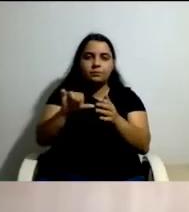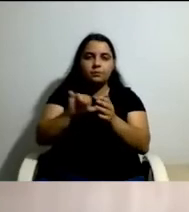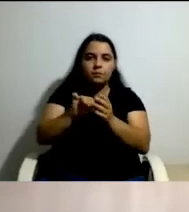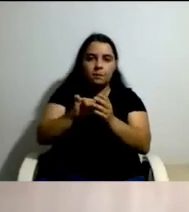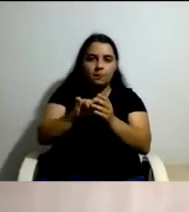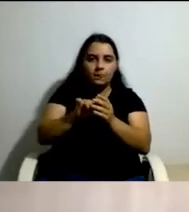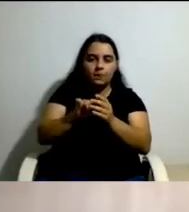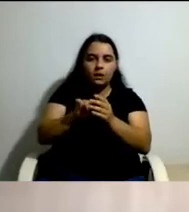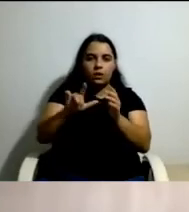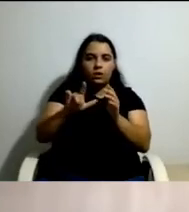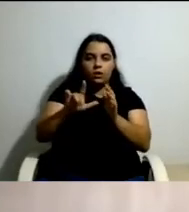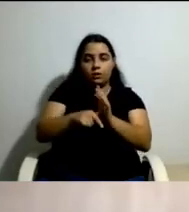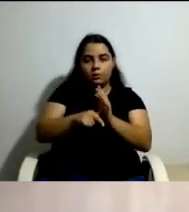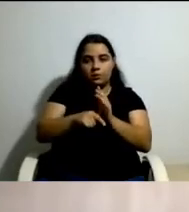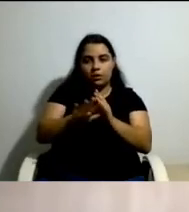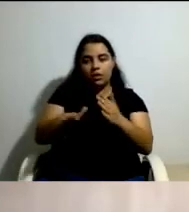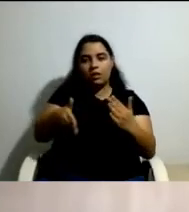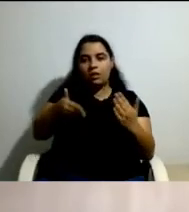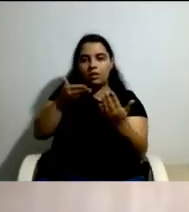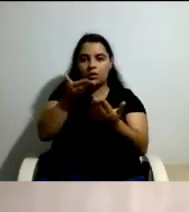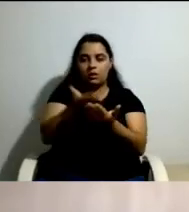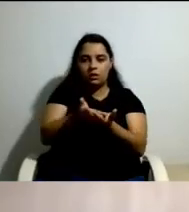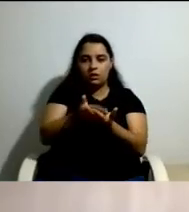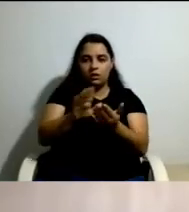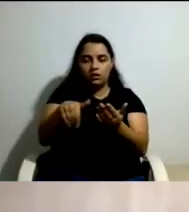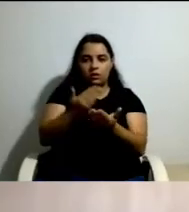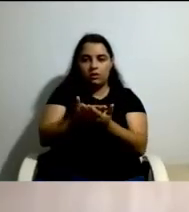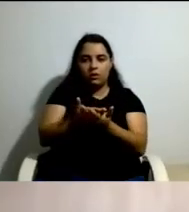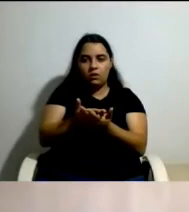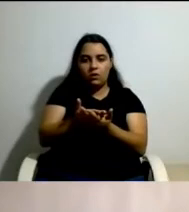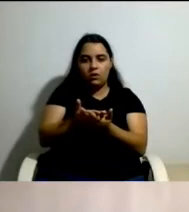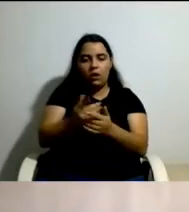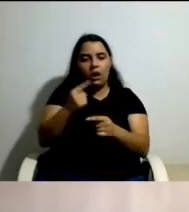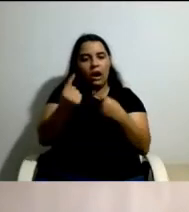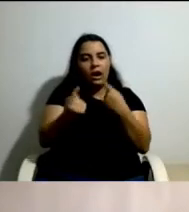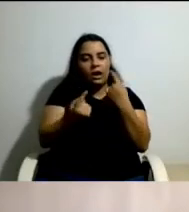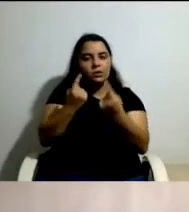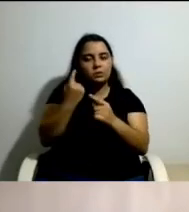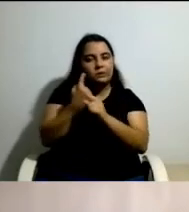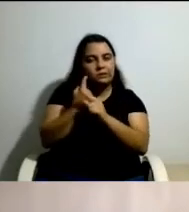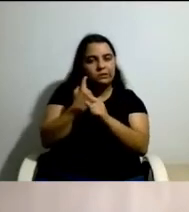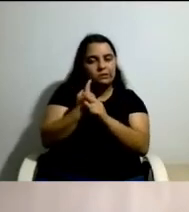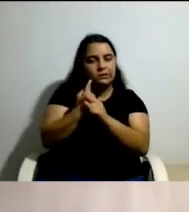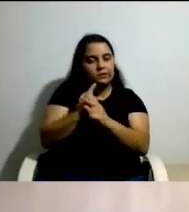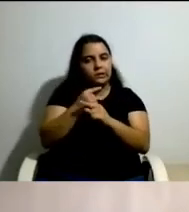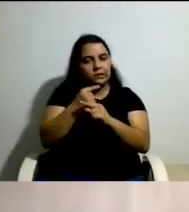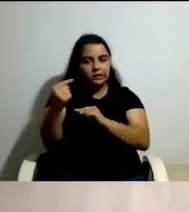a alguns constrangimentos naquilo que é a condução de um projeto